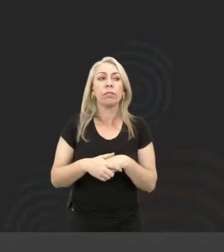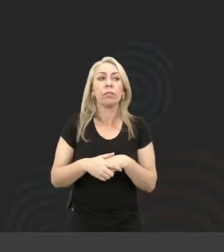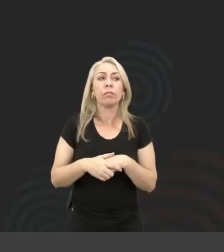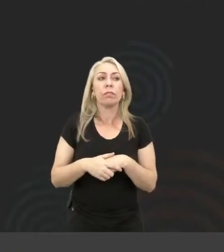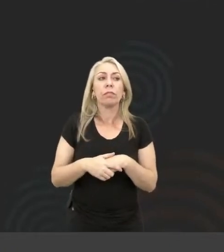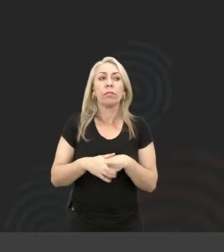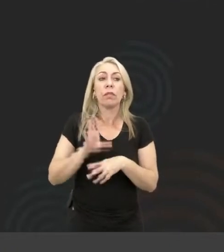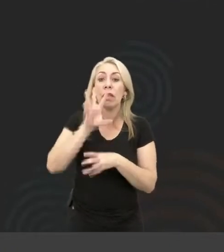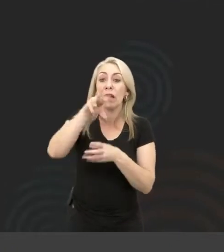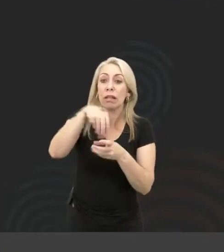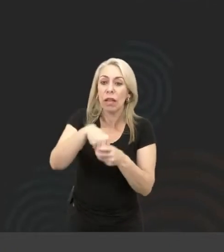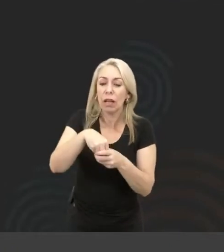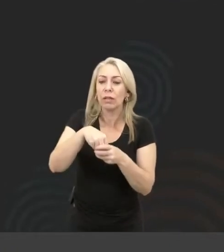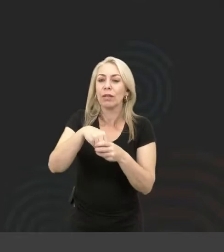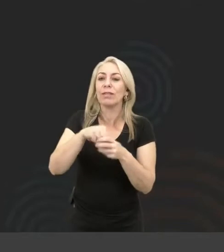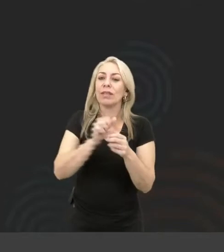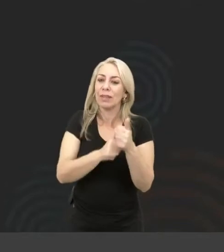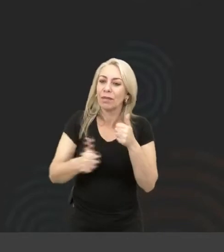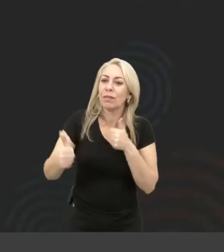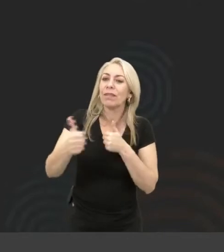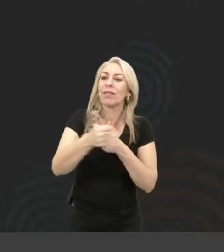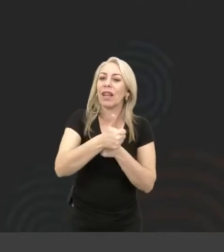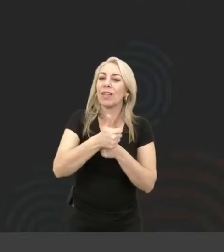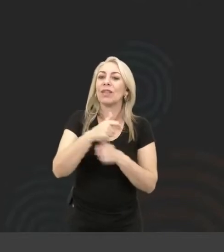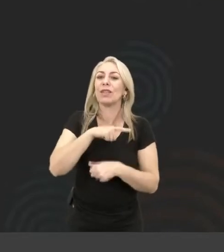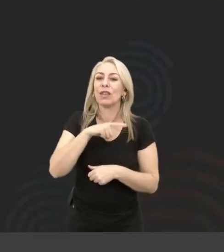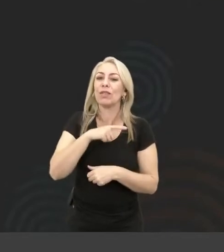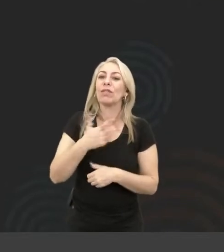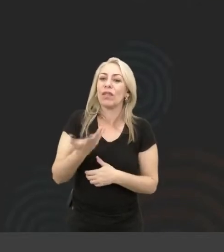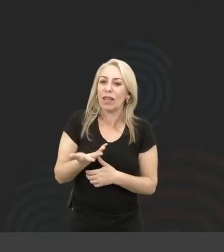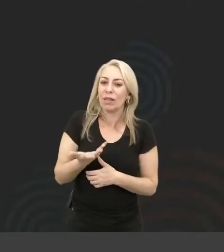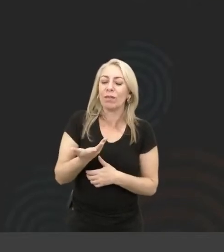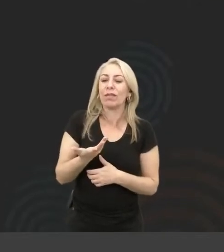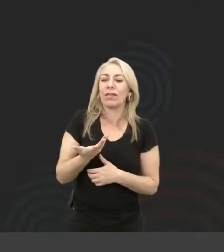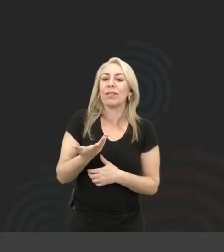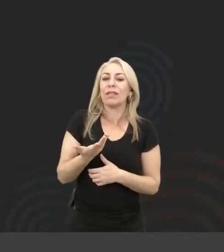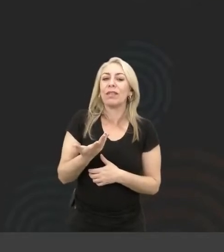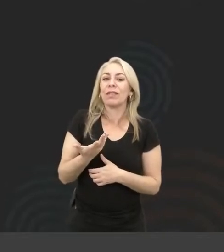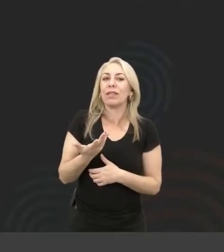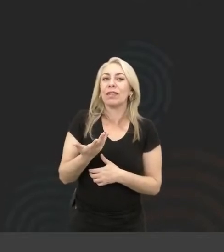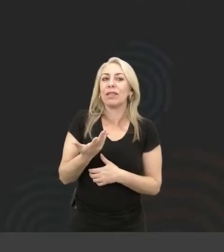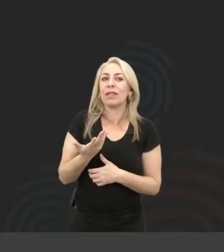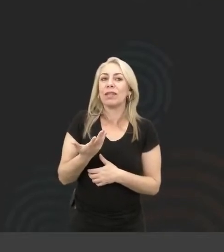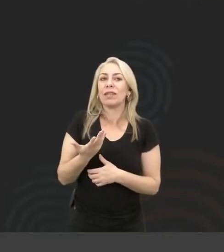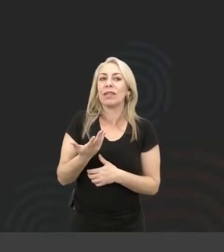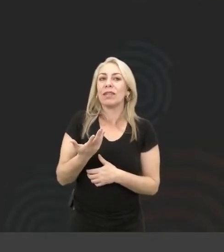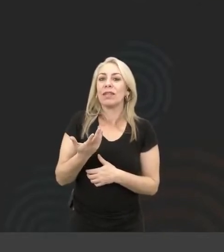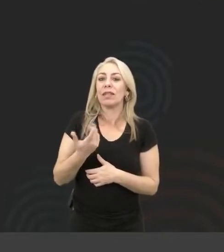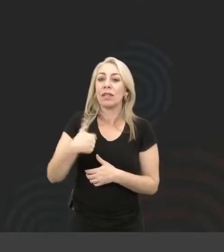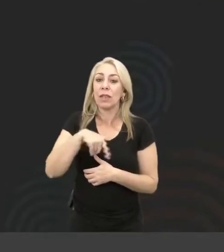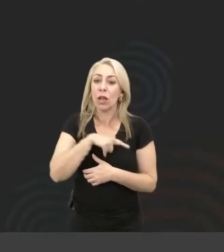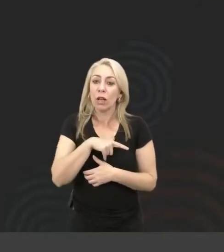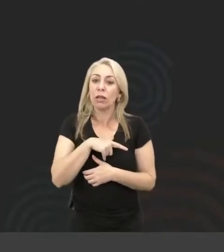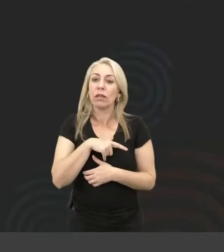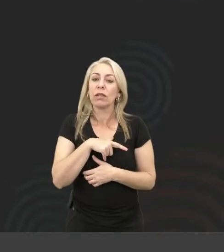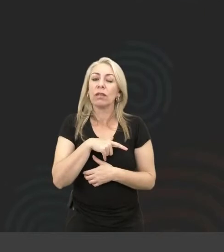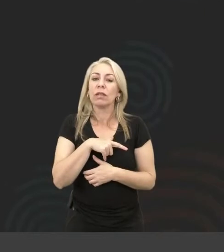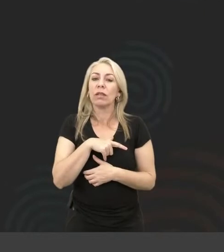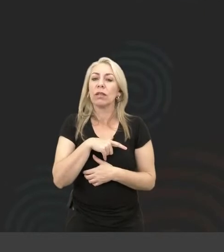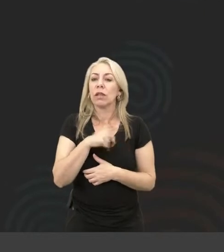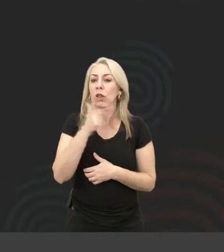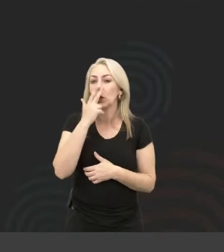dentro dos privilégios que nós tivemos, nós não só, não